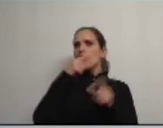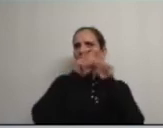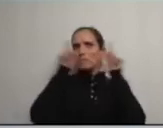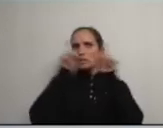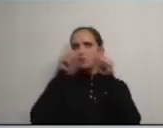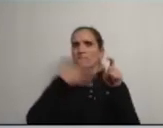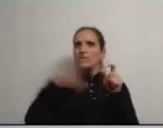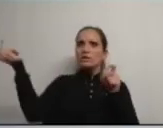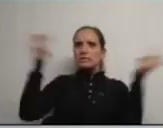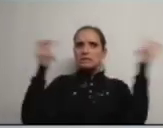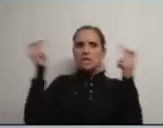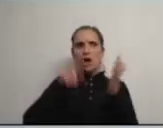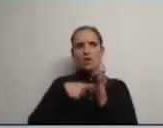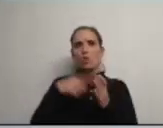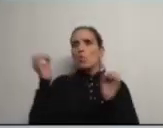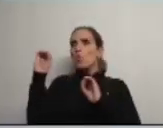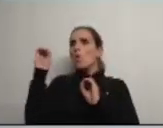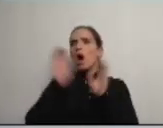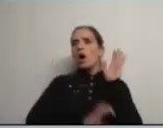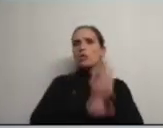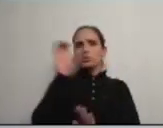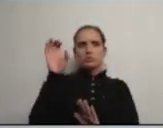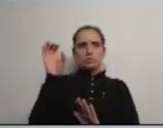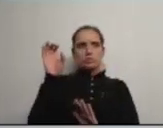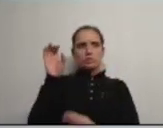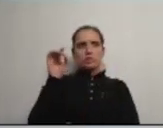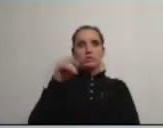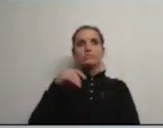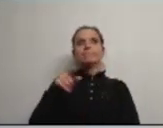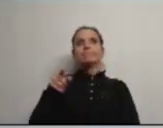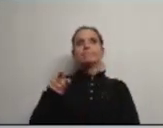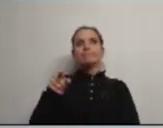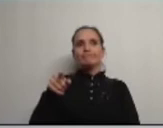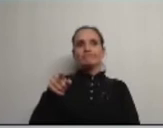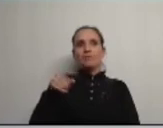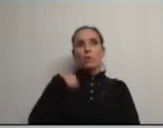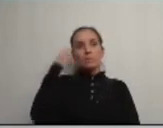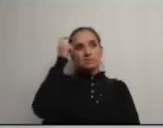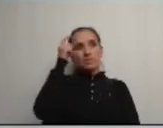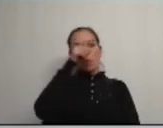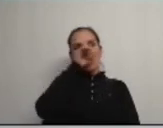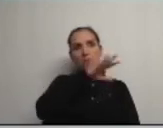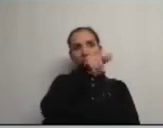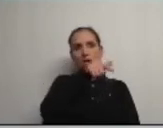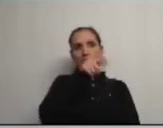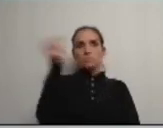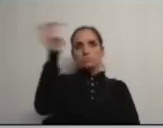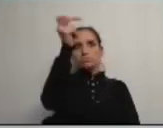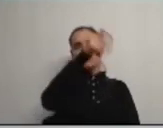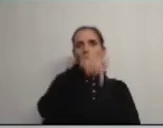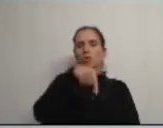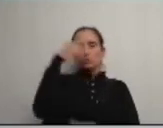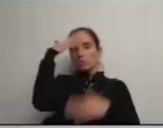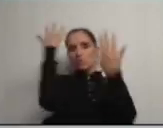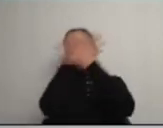que se querem instalar em Agda e que não têm condições olha eu pensava que o parque de casarão era para isso esta era a minha ideia hoje fiquei